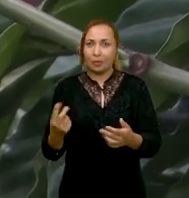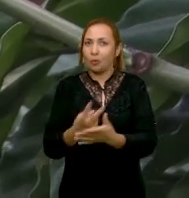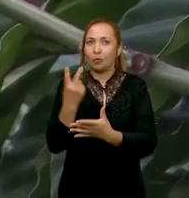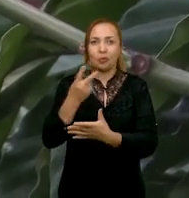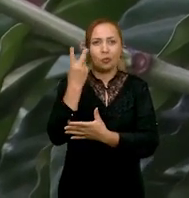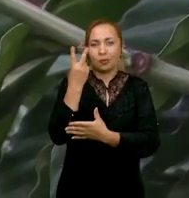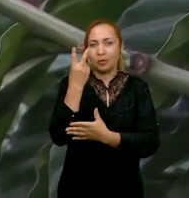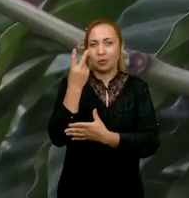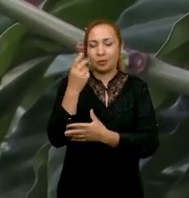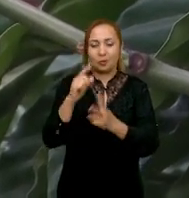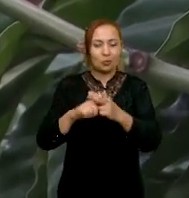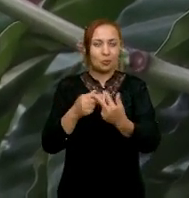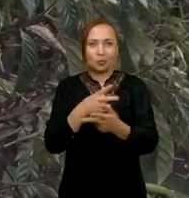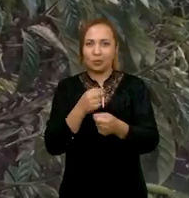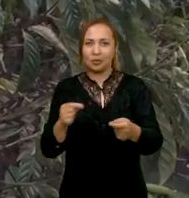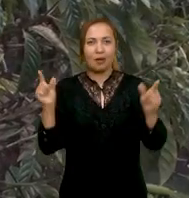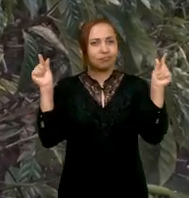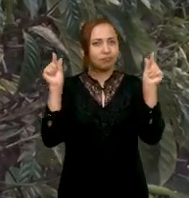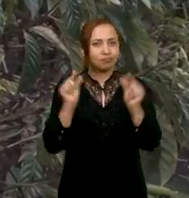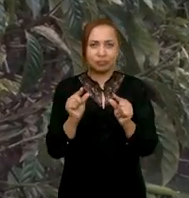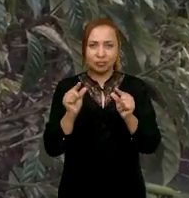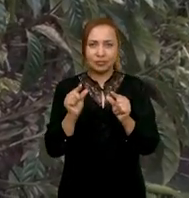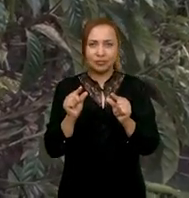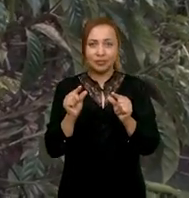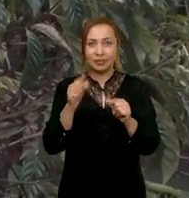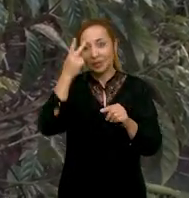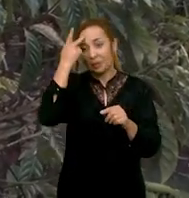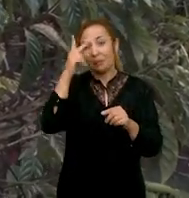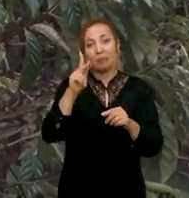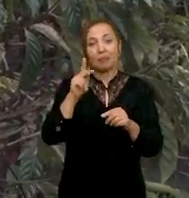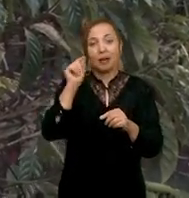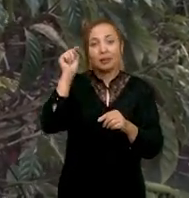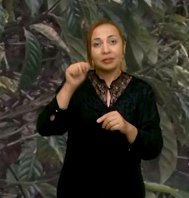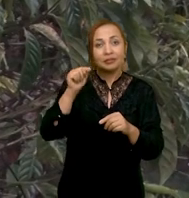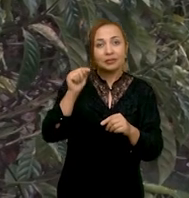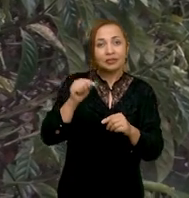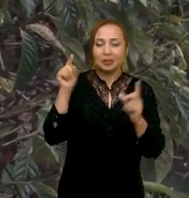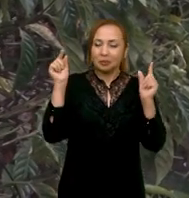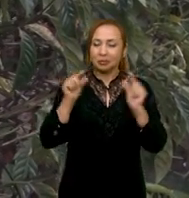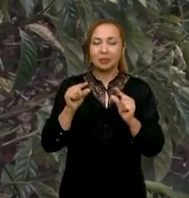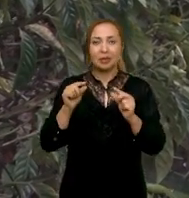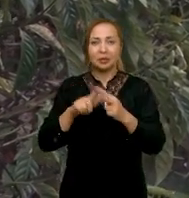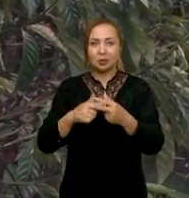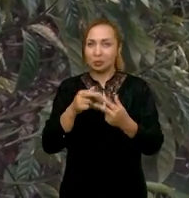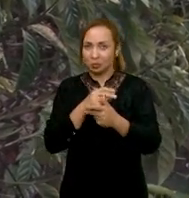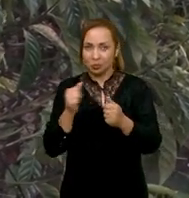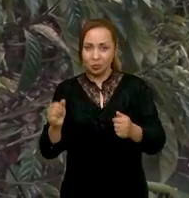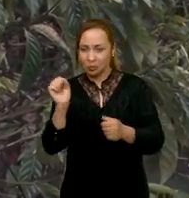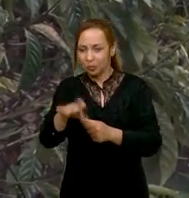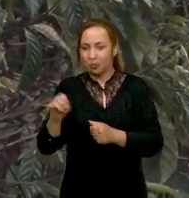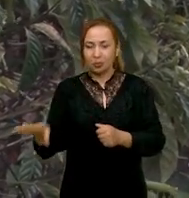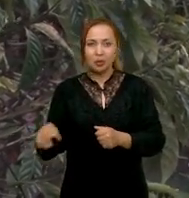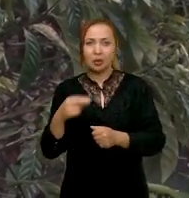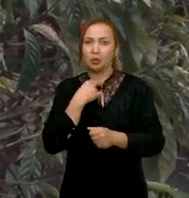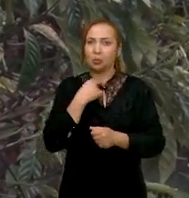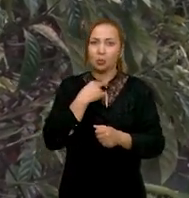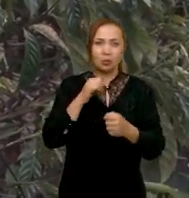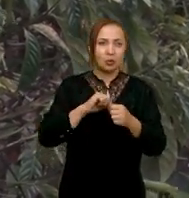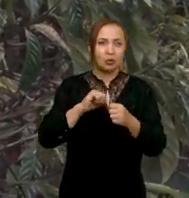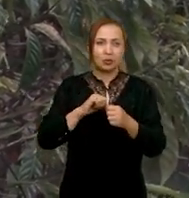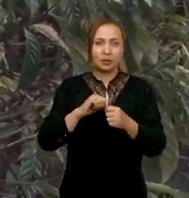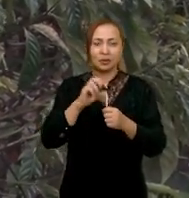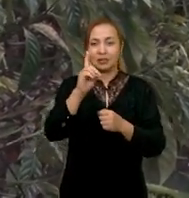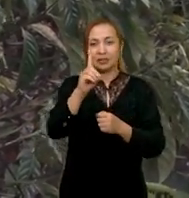custo de produção é menor, então, para aquele pequeno produtor que não pode fazer um café despopado, porque o